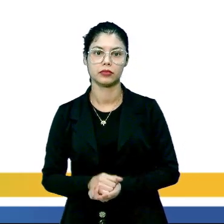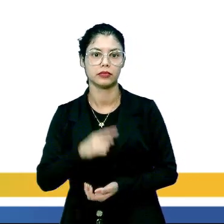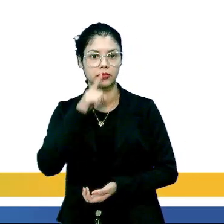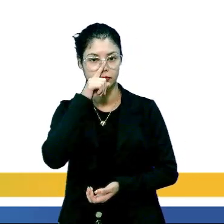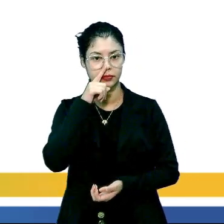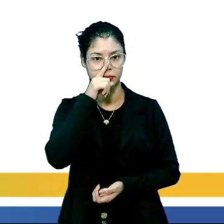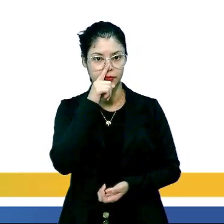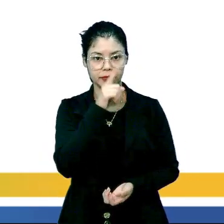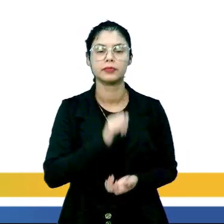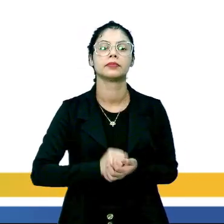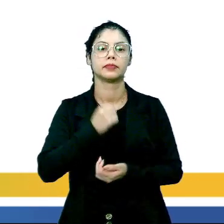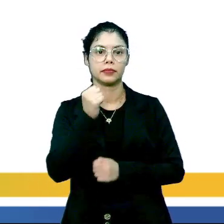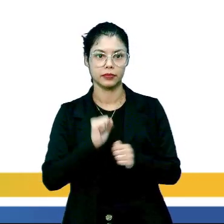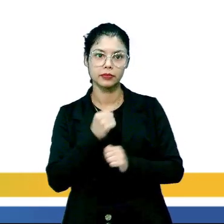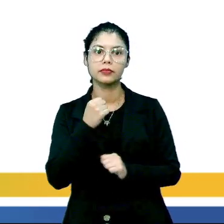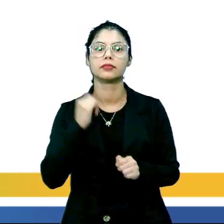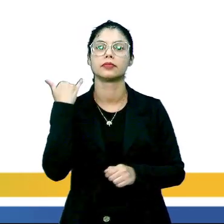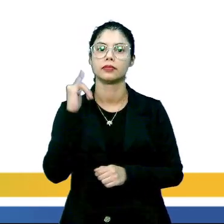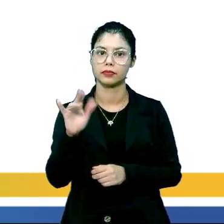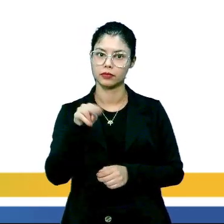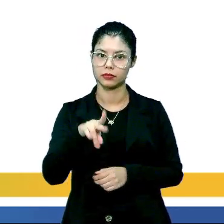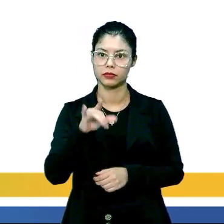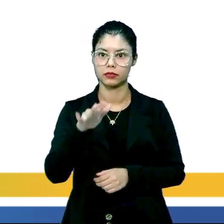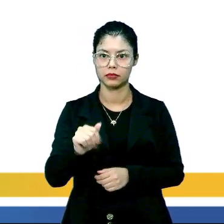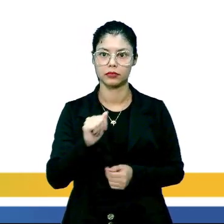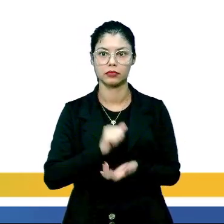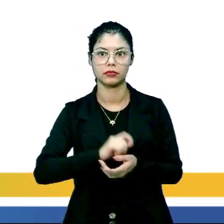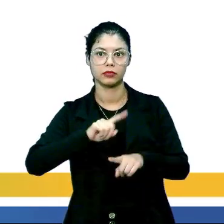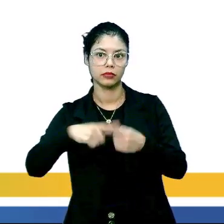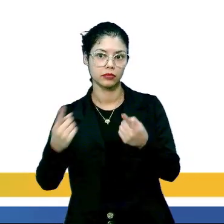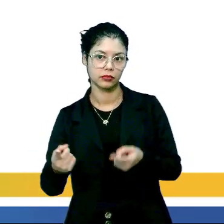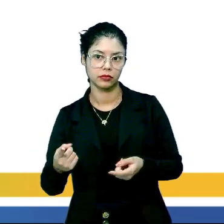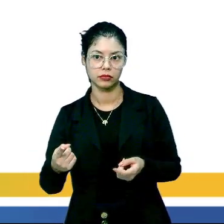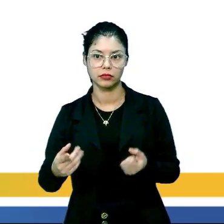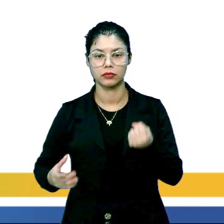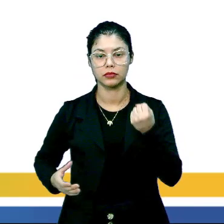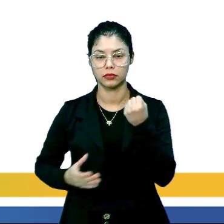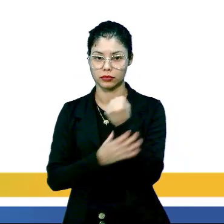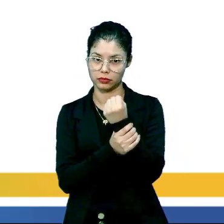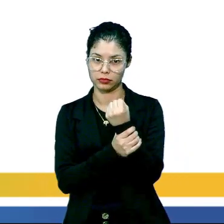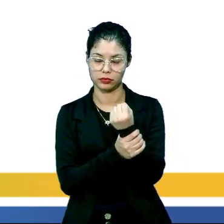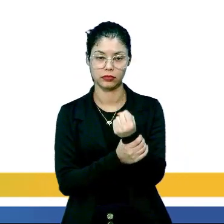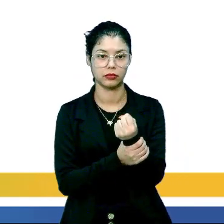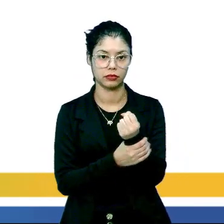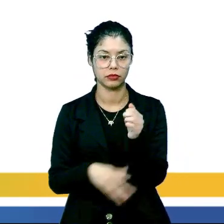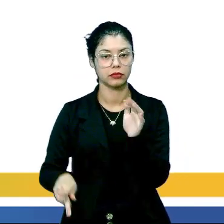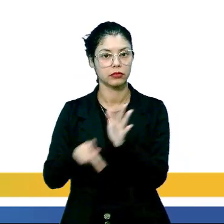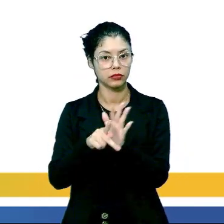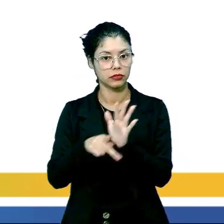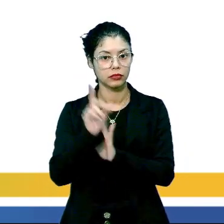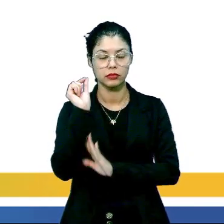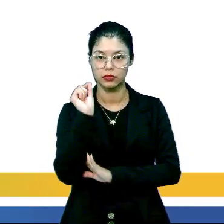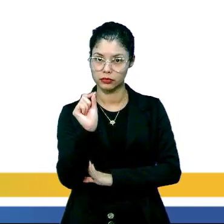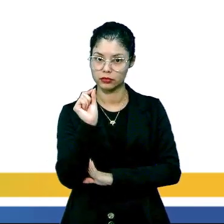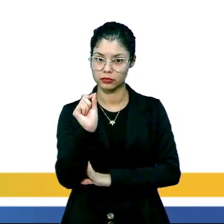perigoso ter uma usina nuclear? De fato, mas elas são extremamente seguras. Elas são projetadas para